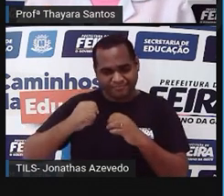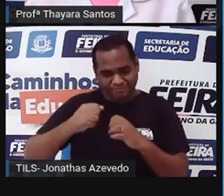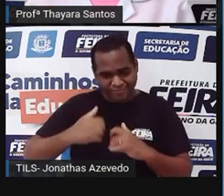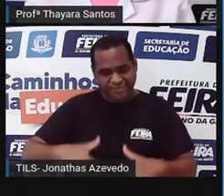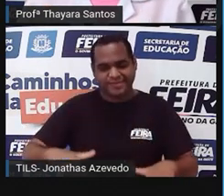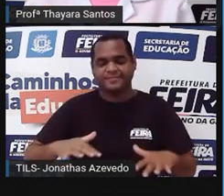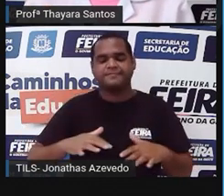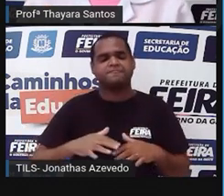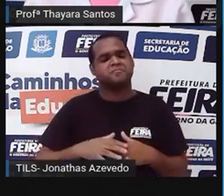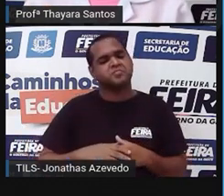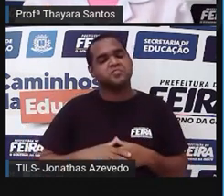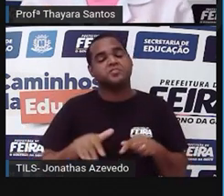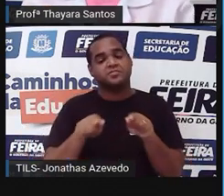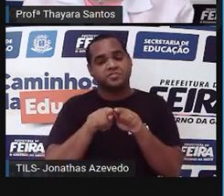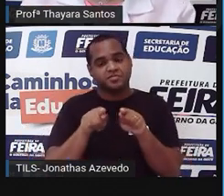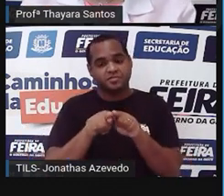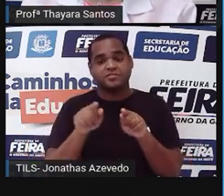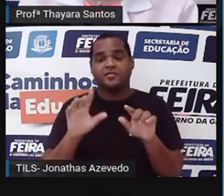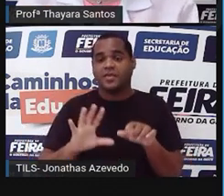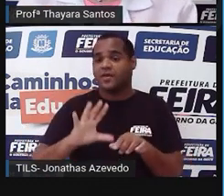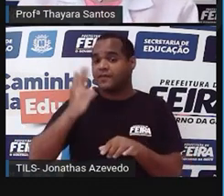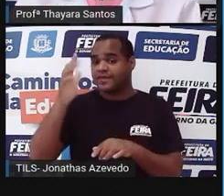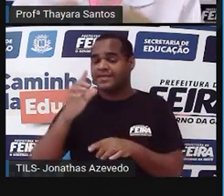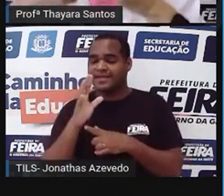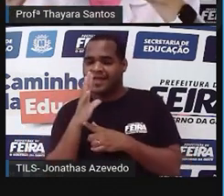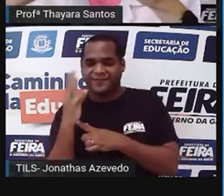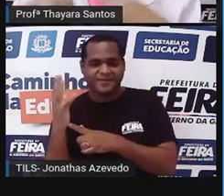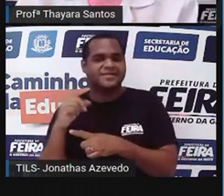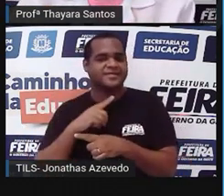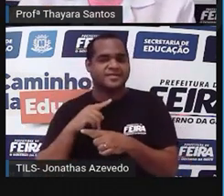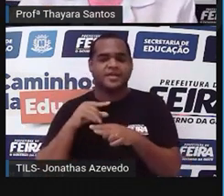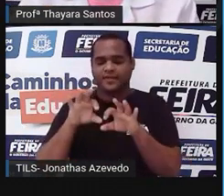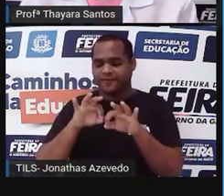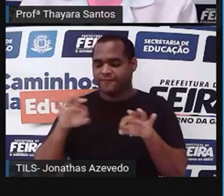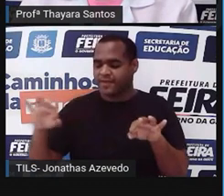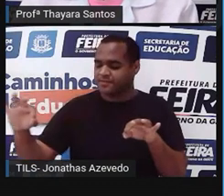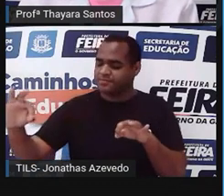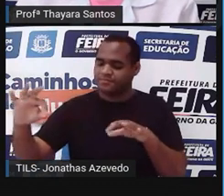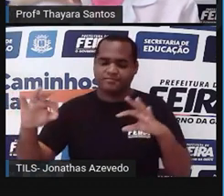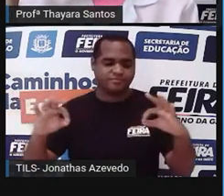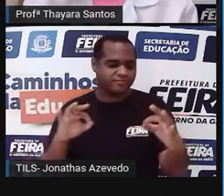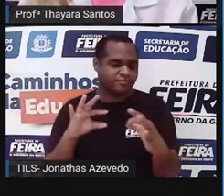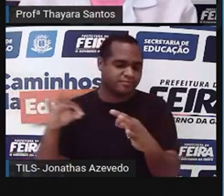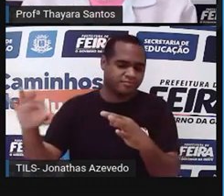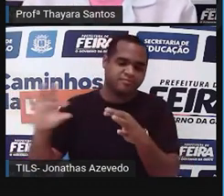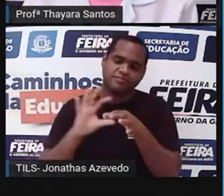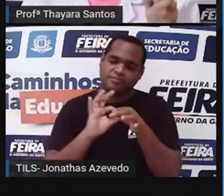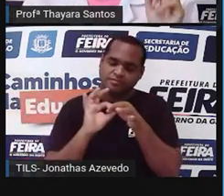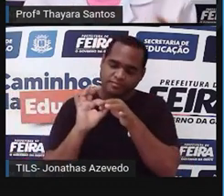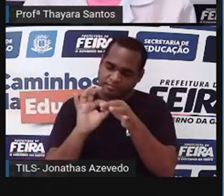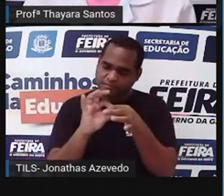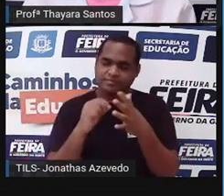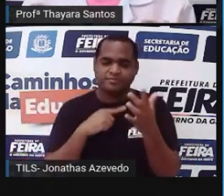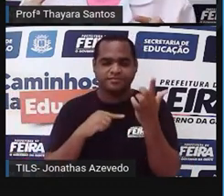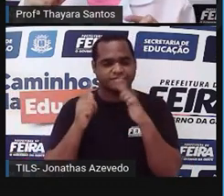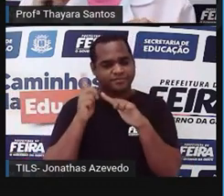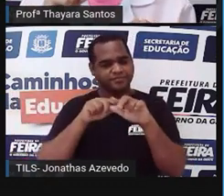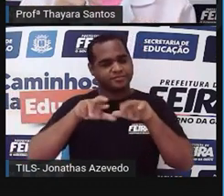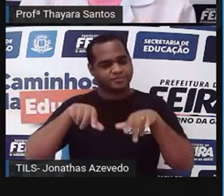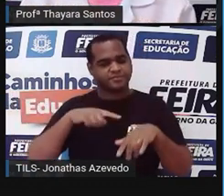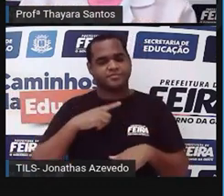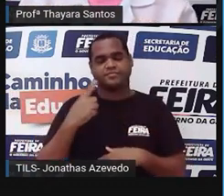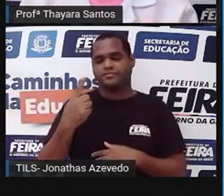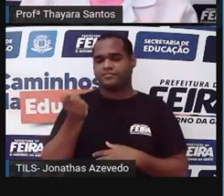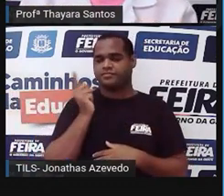mesma forma acontecem com as plantas. Elas têm esses vasos condutores, né, esses canos. Um deles vai levar